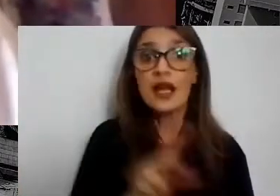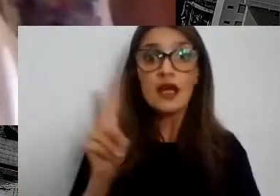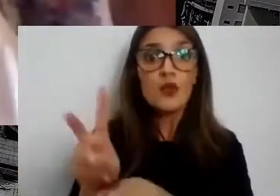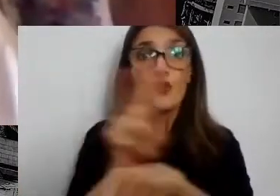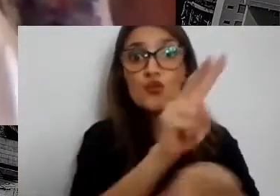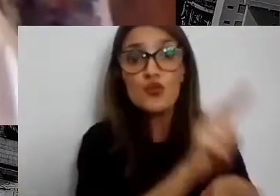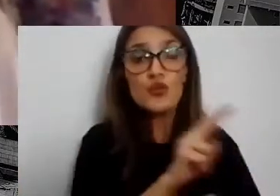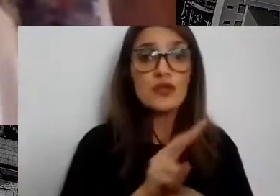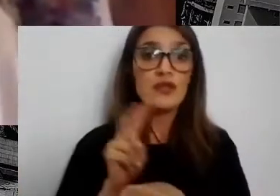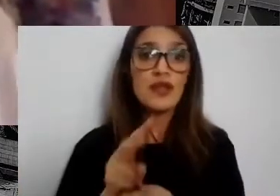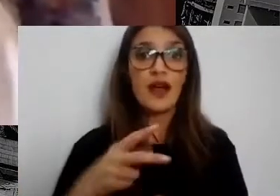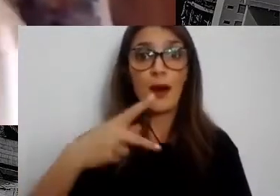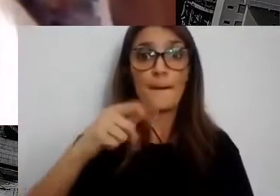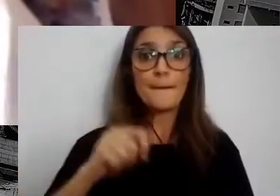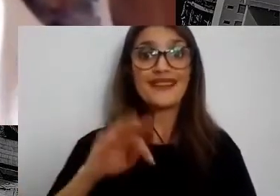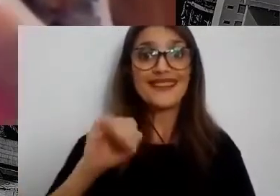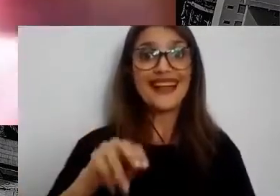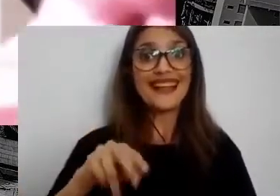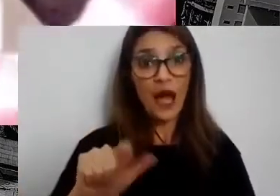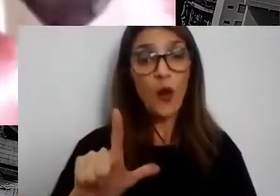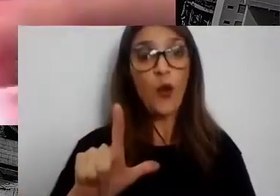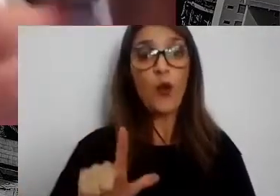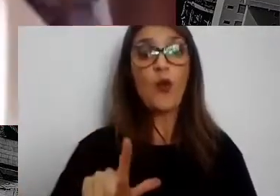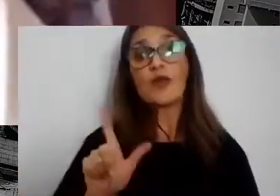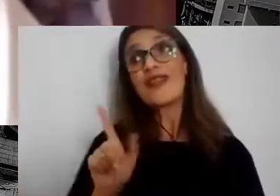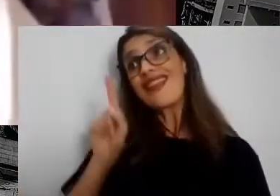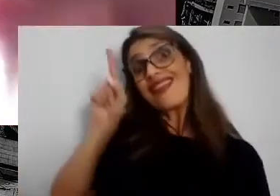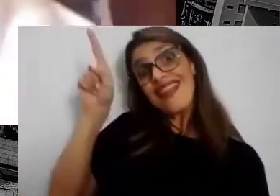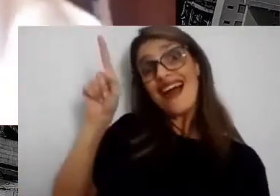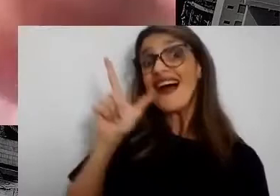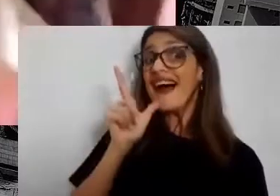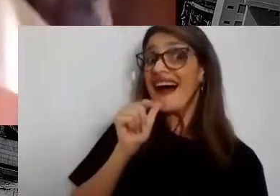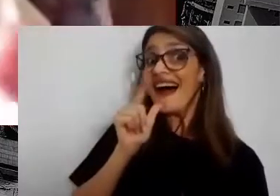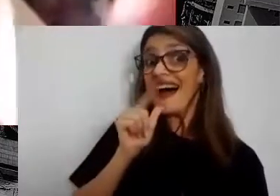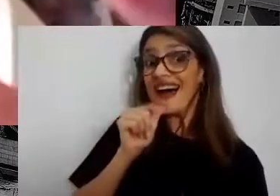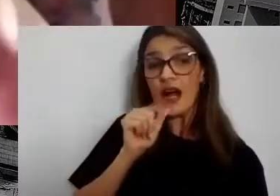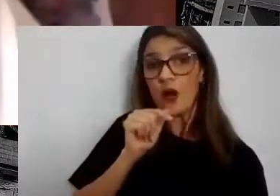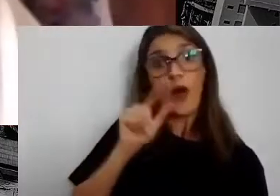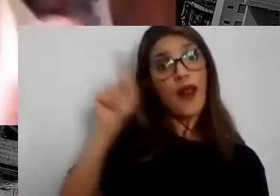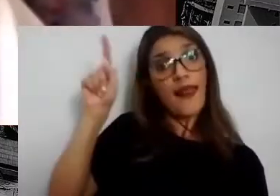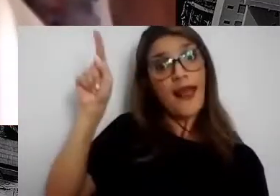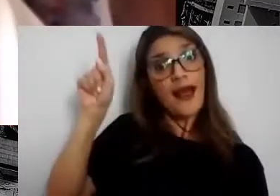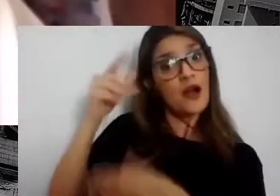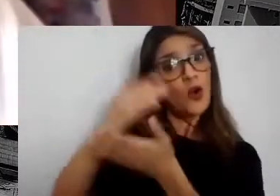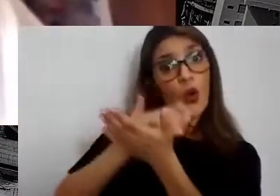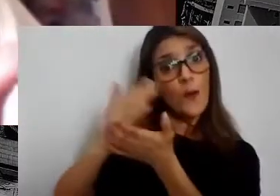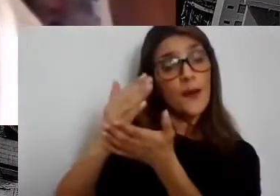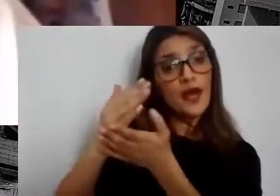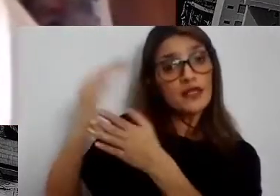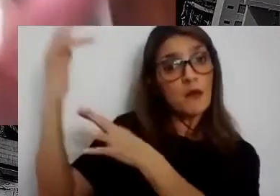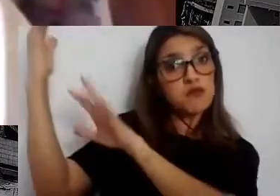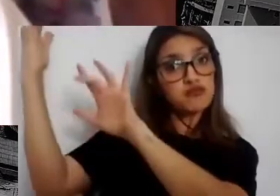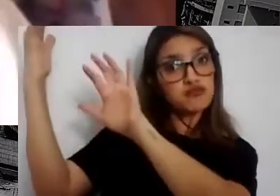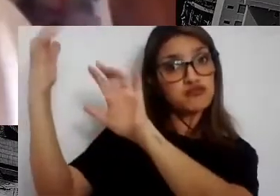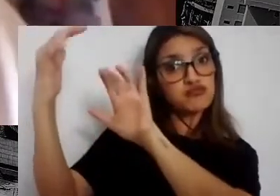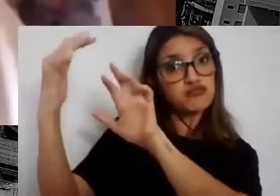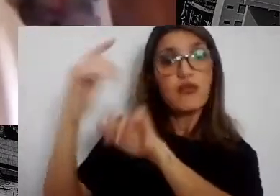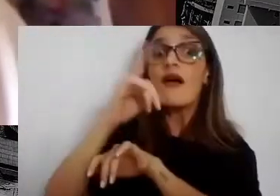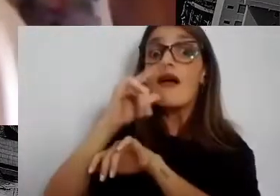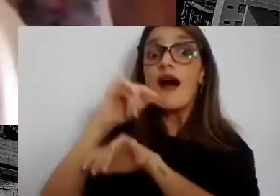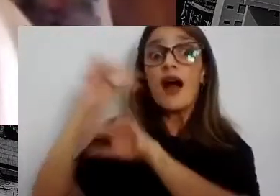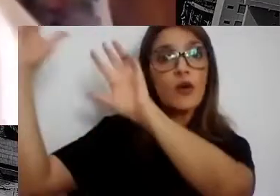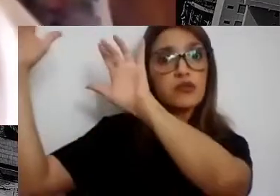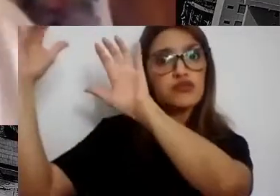cabeceiras estão no cerrado, estão na parte água. E é de lá que começa a vir todo o funcionamento pulso